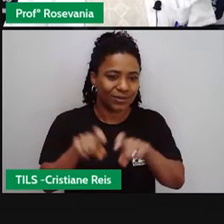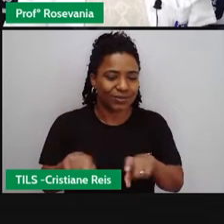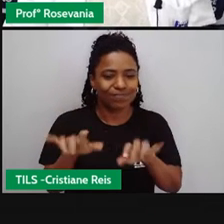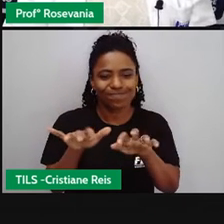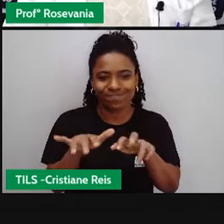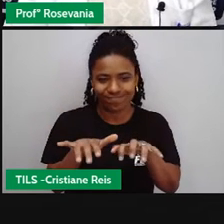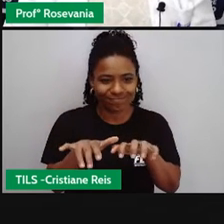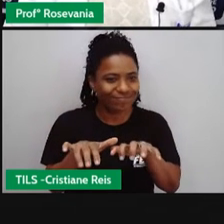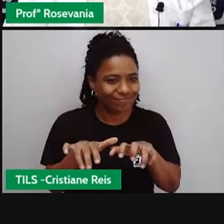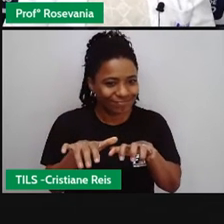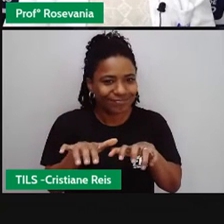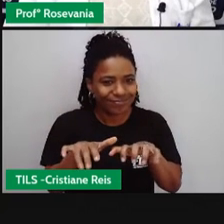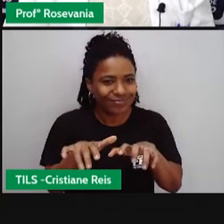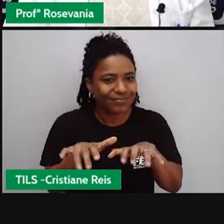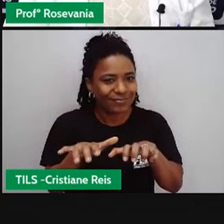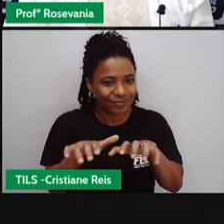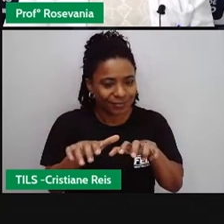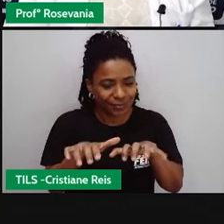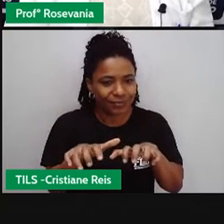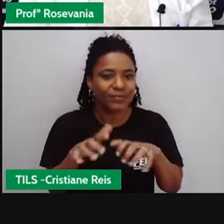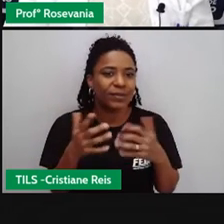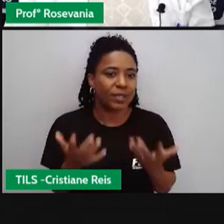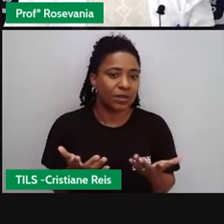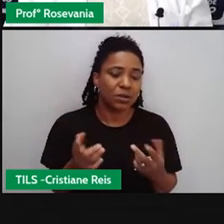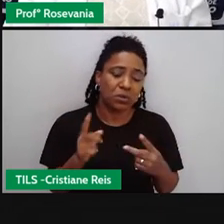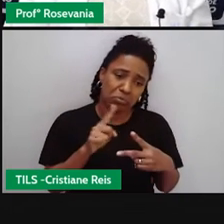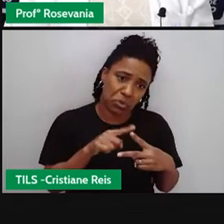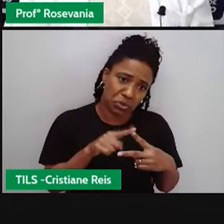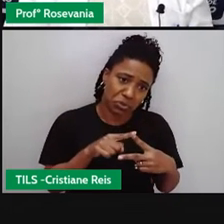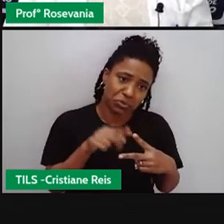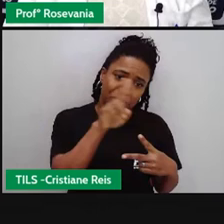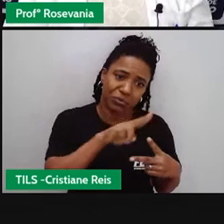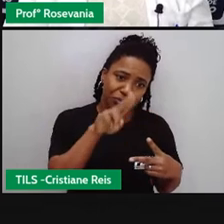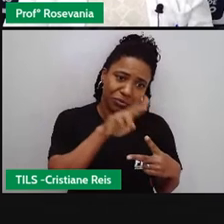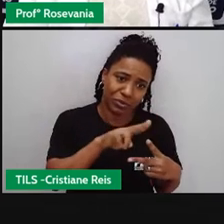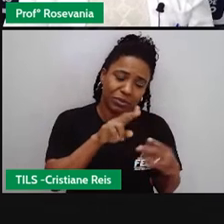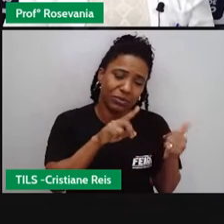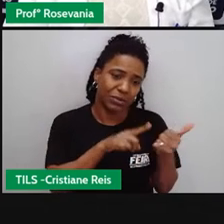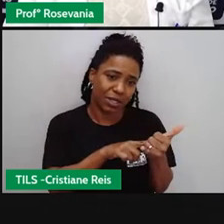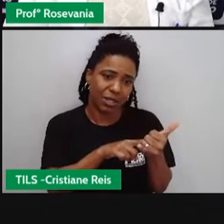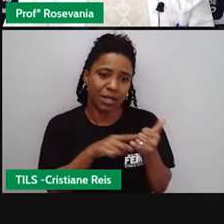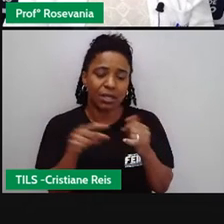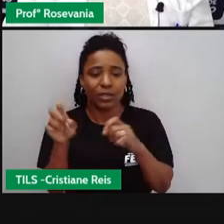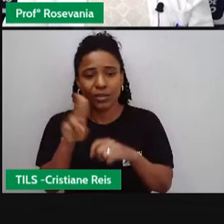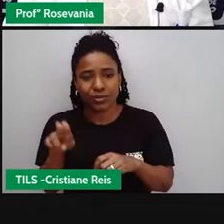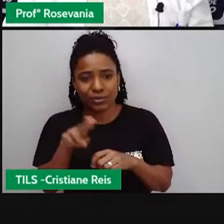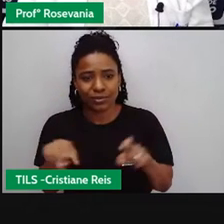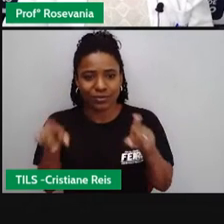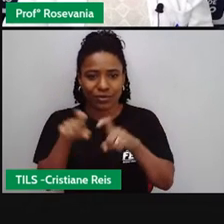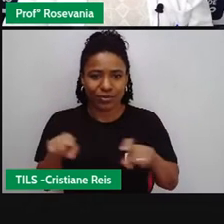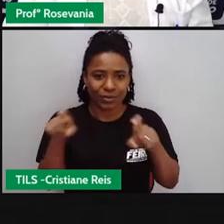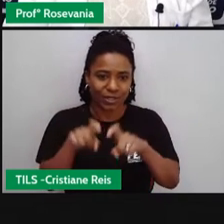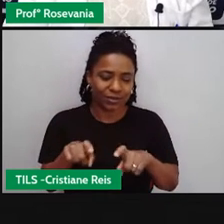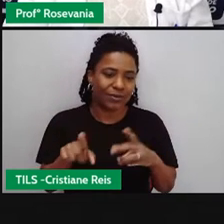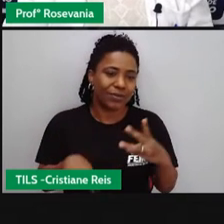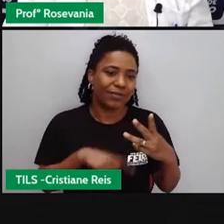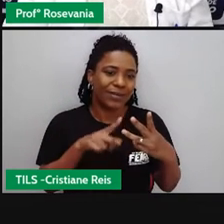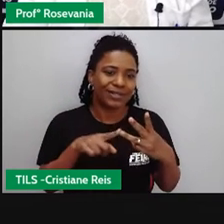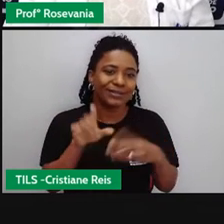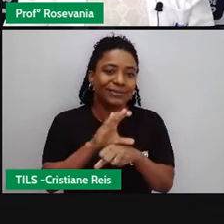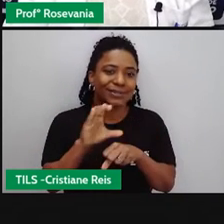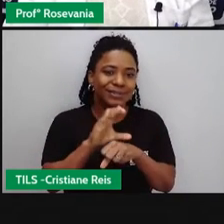celular e utiliza também o computador. Ou somente o computador, no caso. E 17